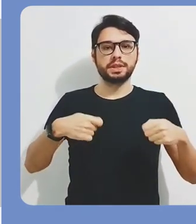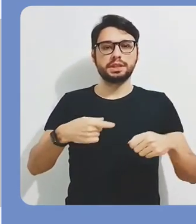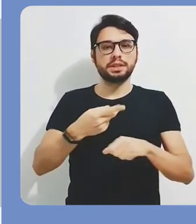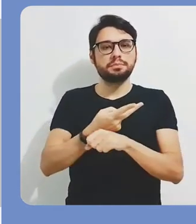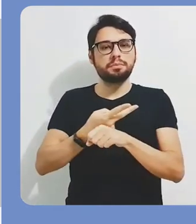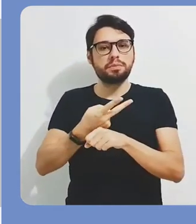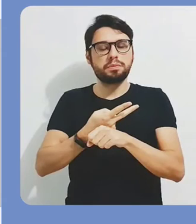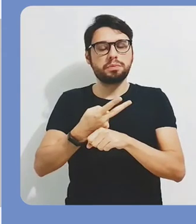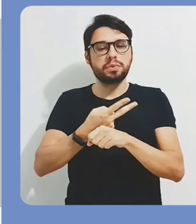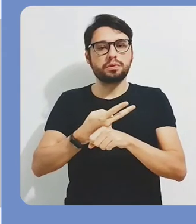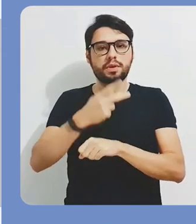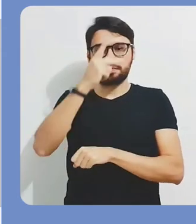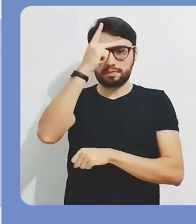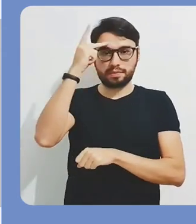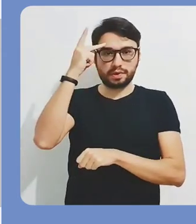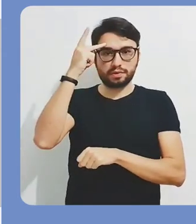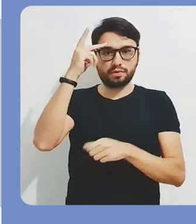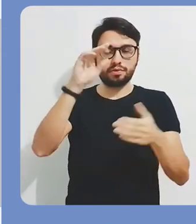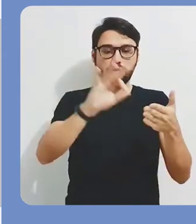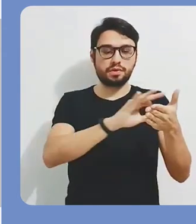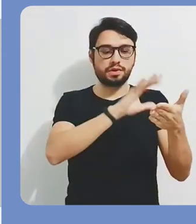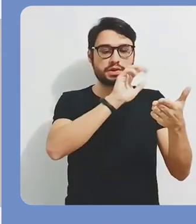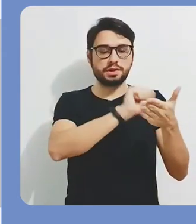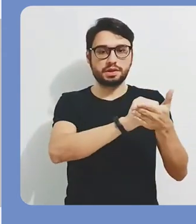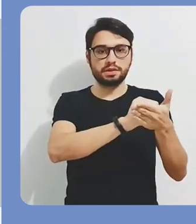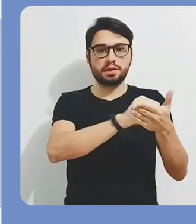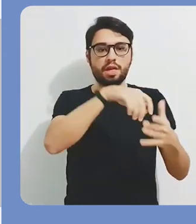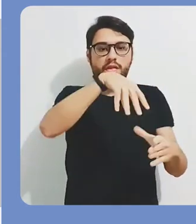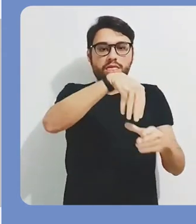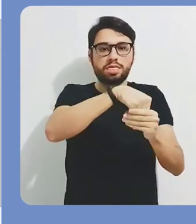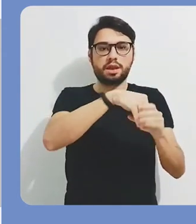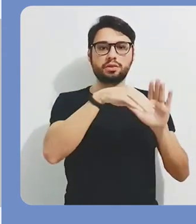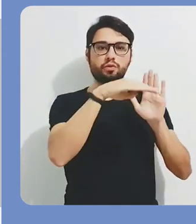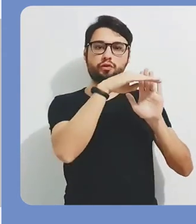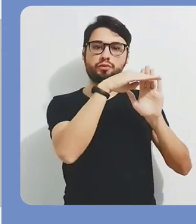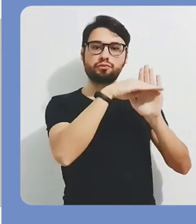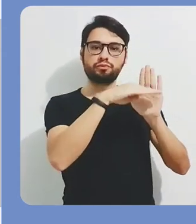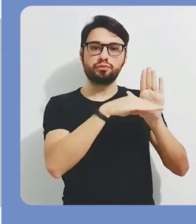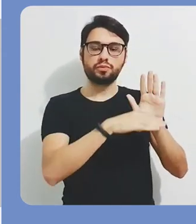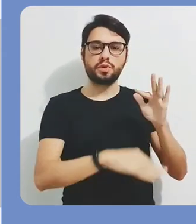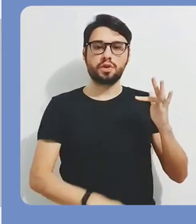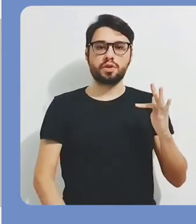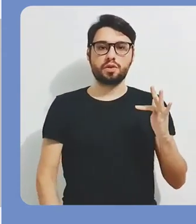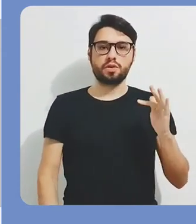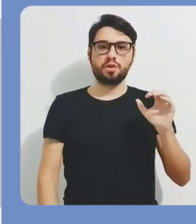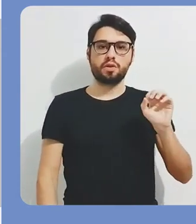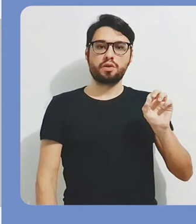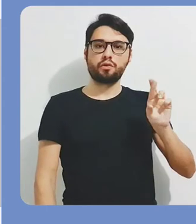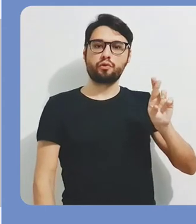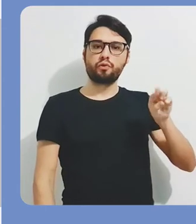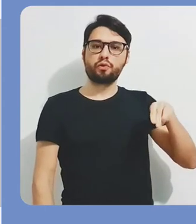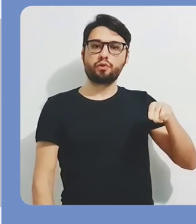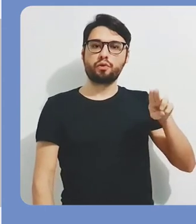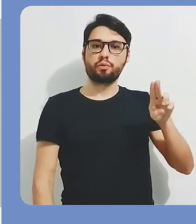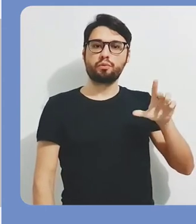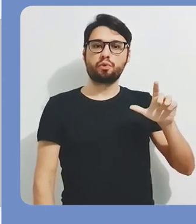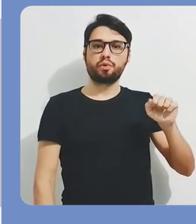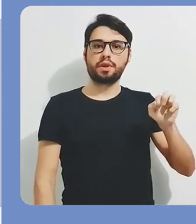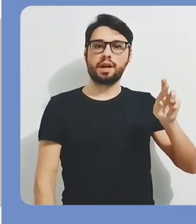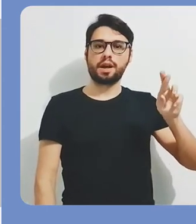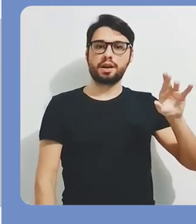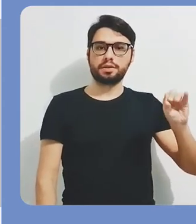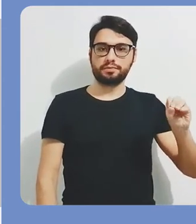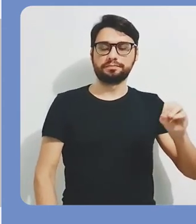aqui está aparecendo inicialmente sem seleção, você deve buscar as pessoas inscritas